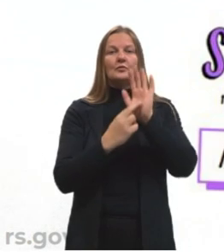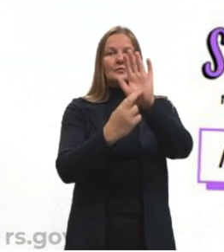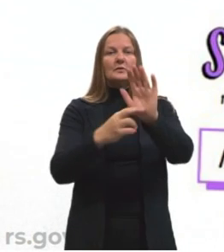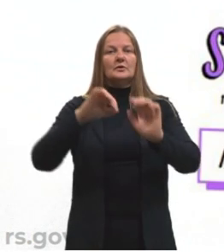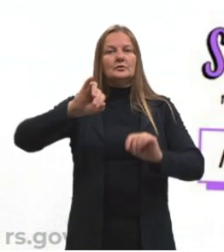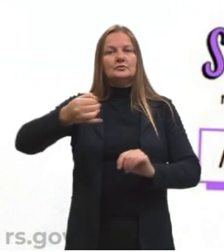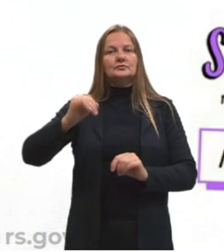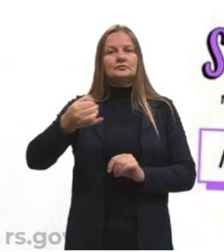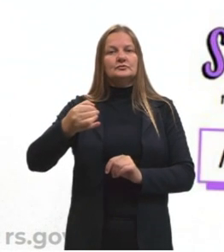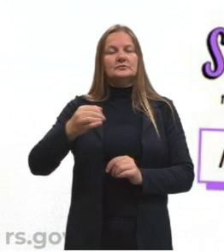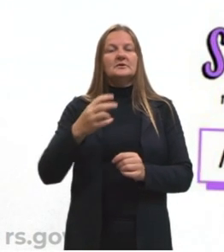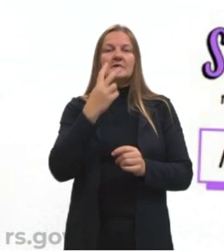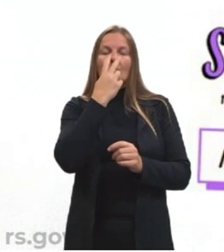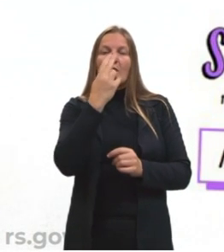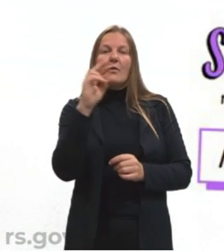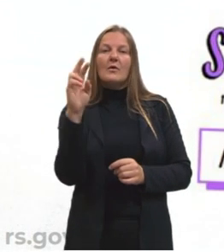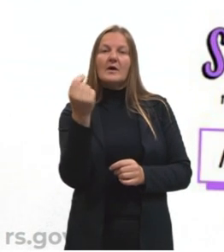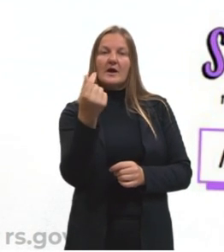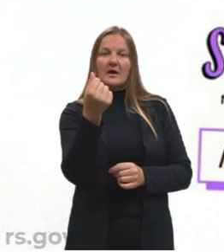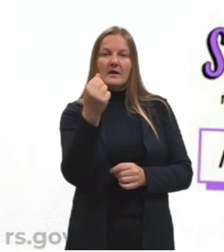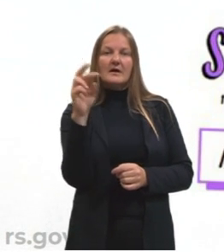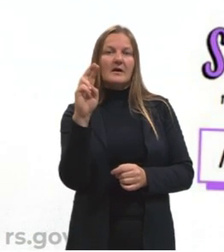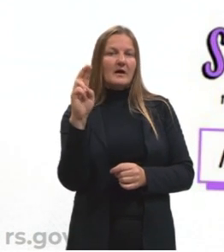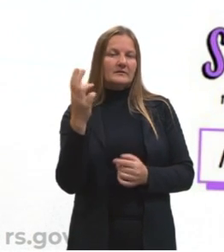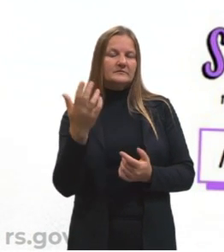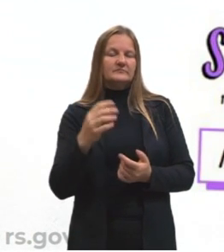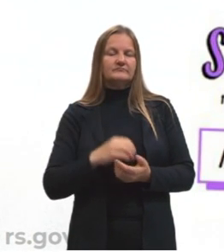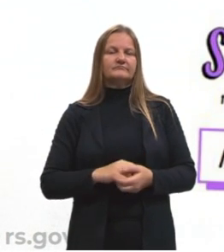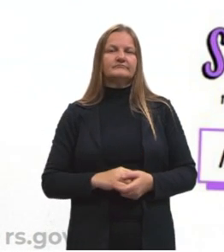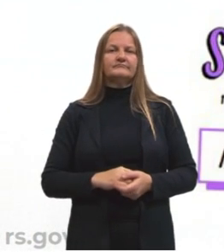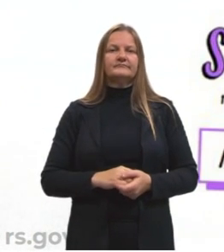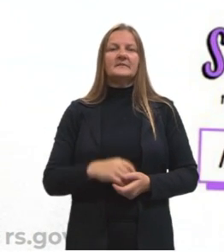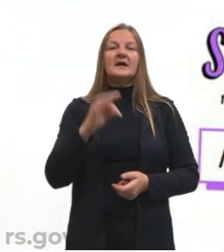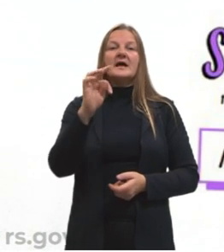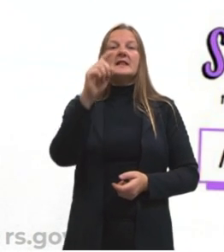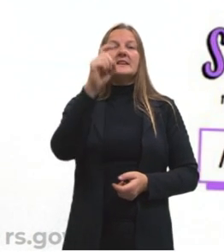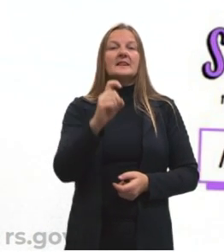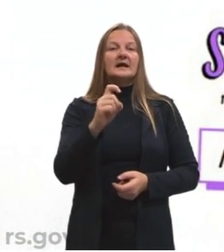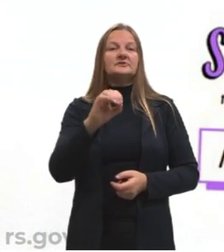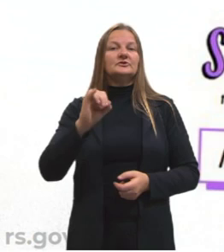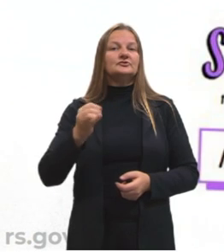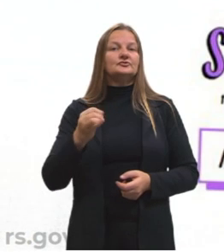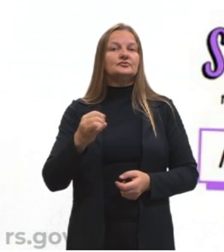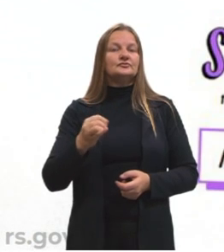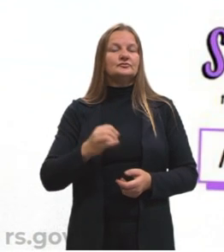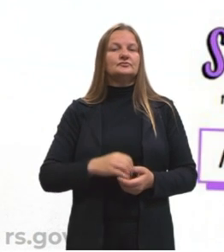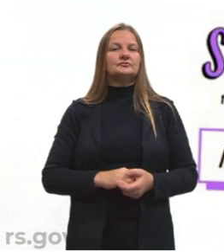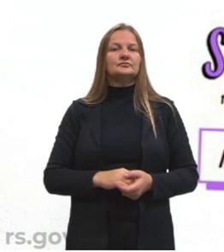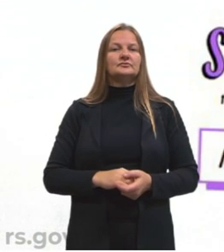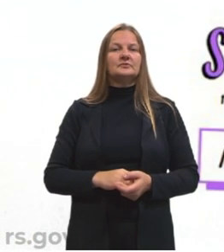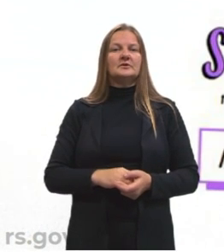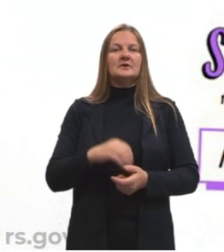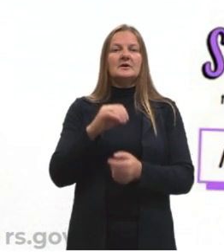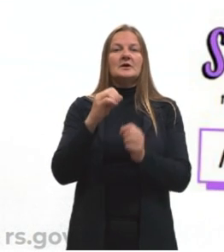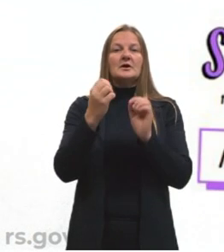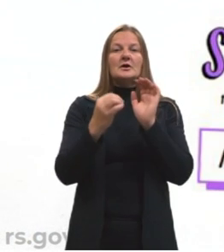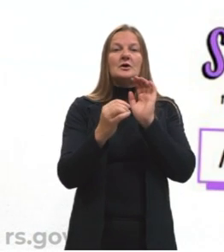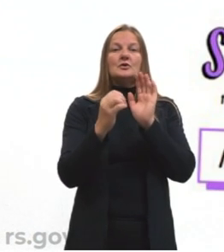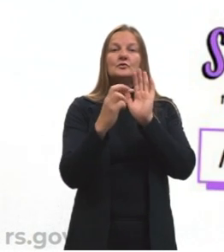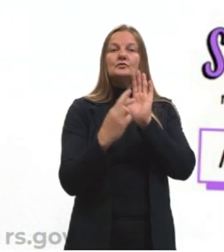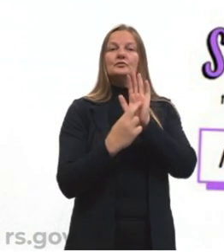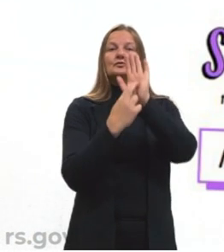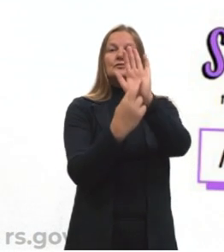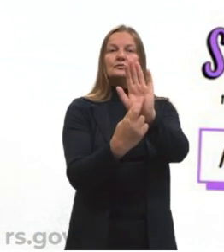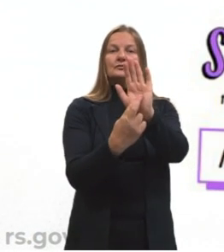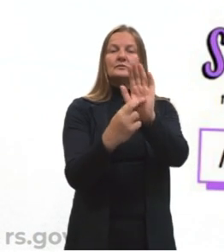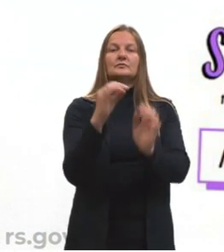é o juro em reais, né? Nós consideramos. A taxa de juro, ela é representada por I. A taxa de juro, ela vem